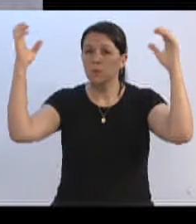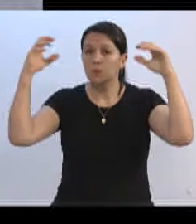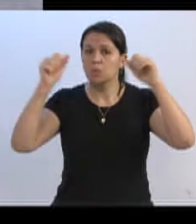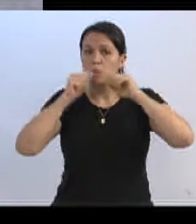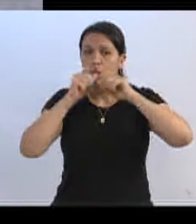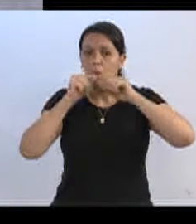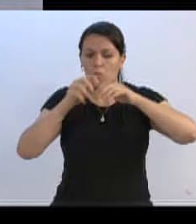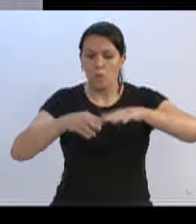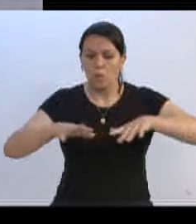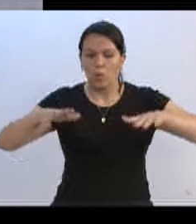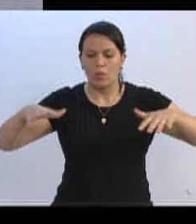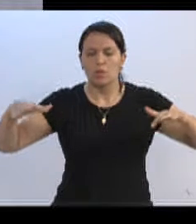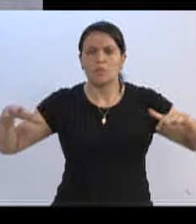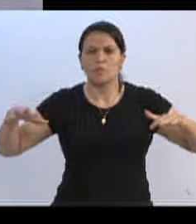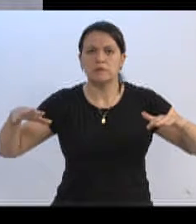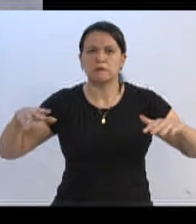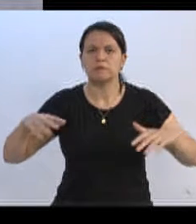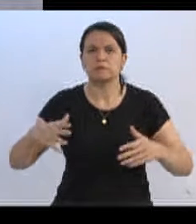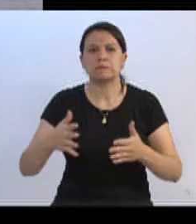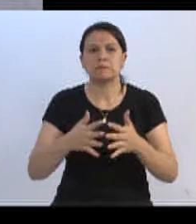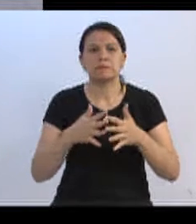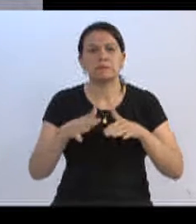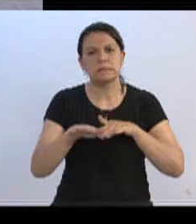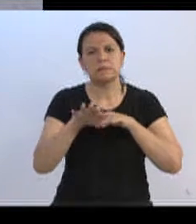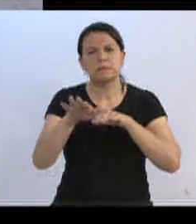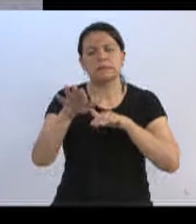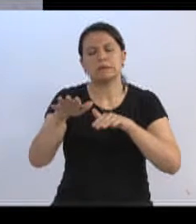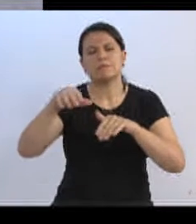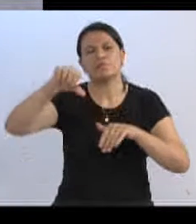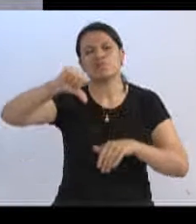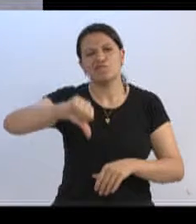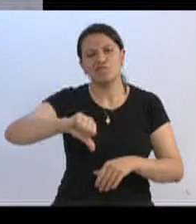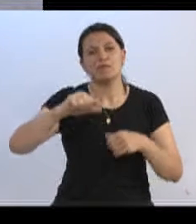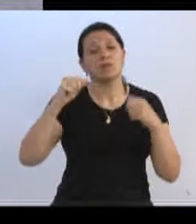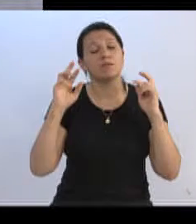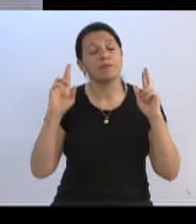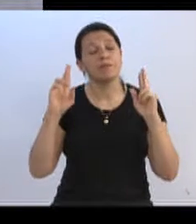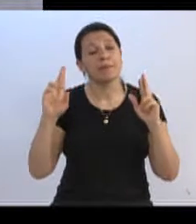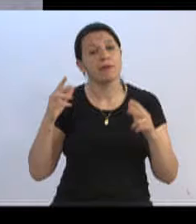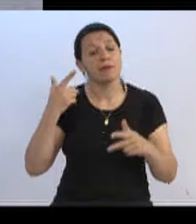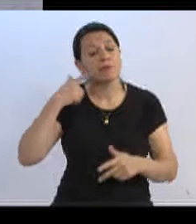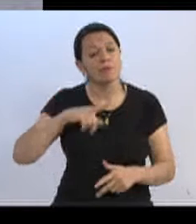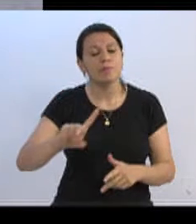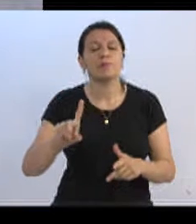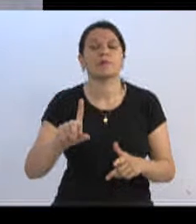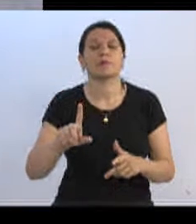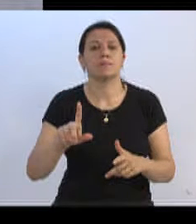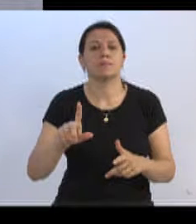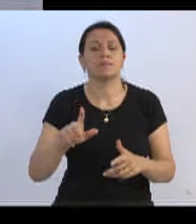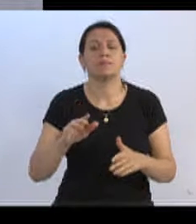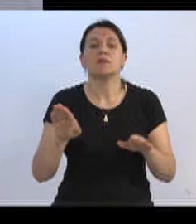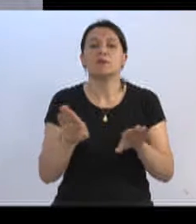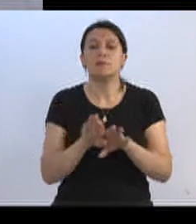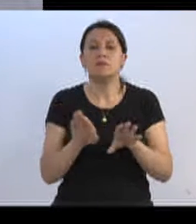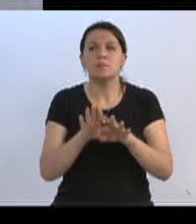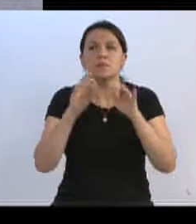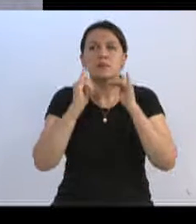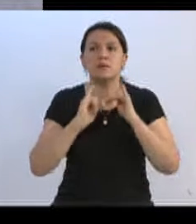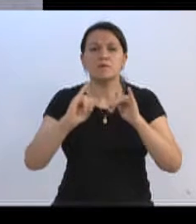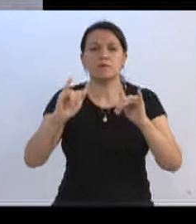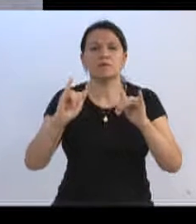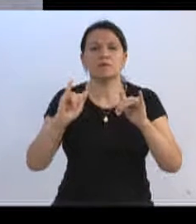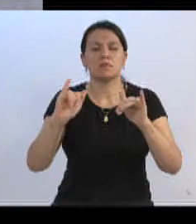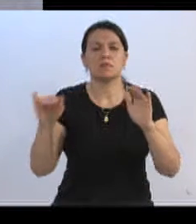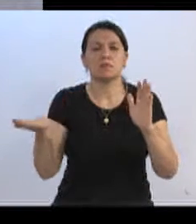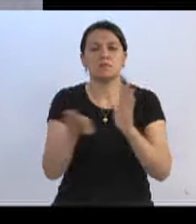de água no local, e prejudica o trânsito de forma significativa, e que espero que seja resolvido. Falando em pauta positiva, quero também destacar a chegada hoje, lá na rua